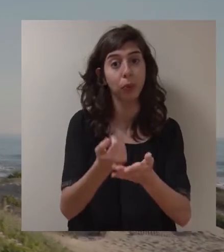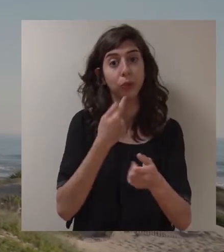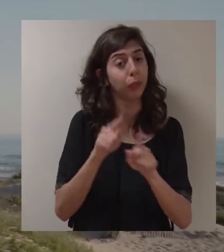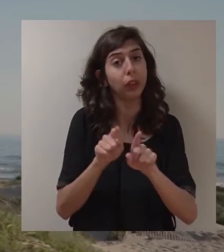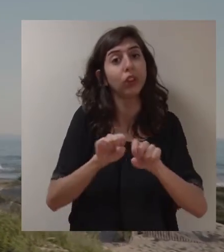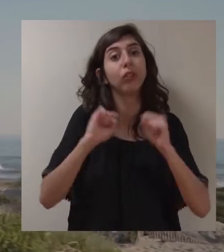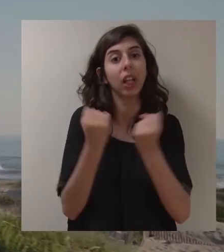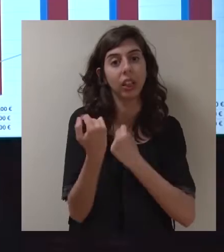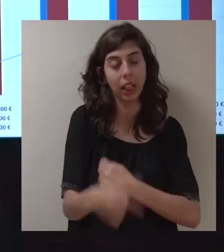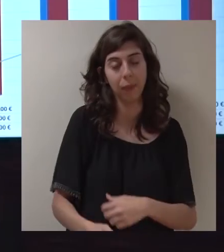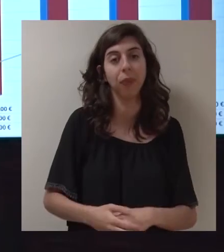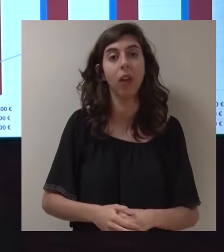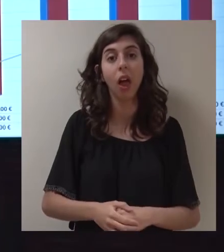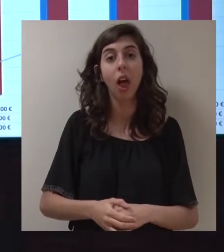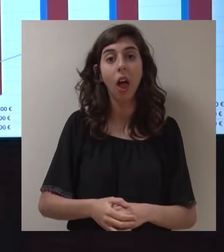para as famílias.